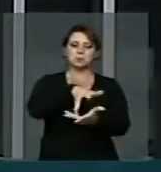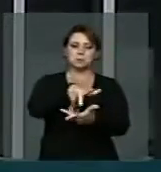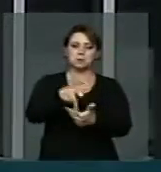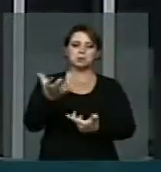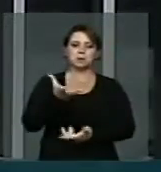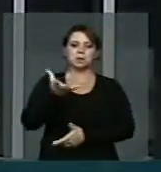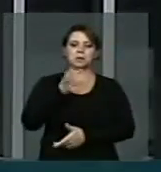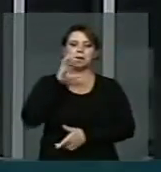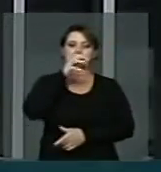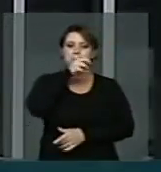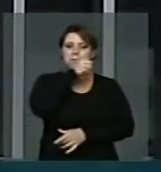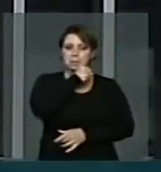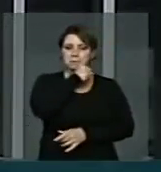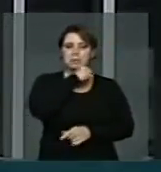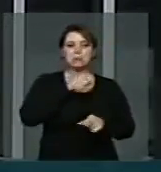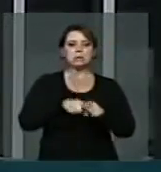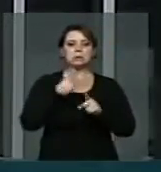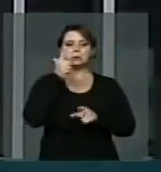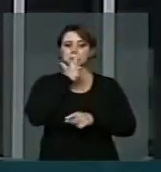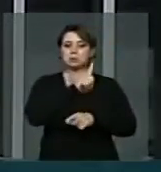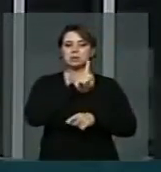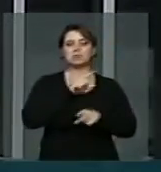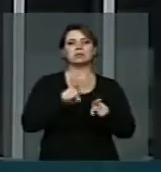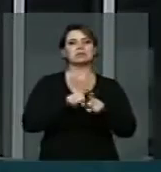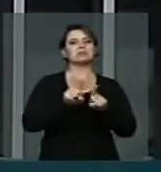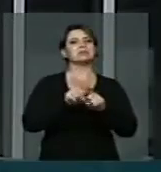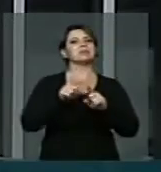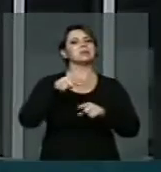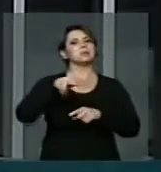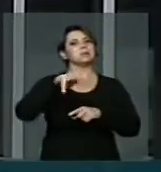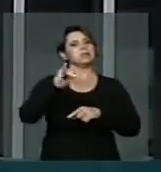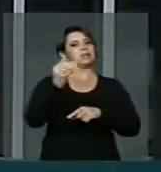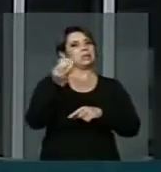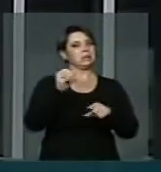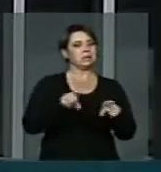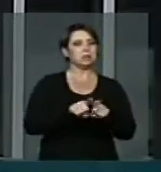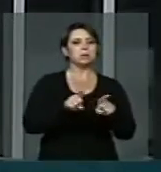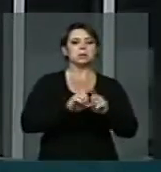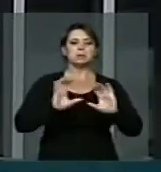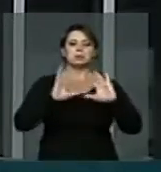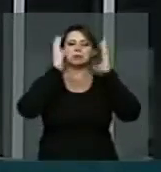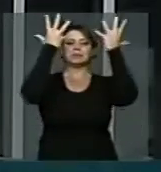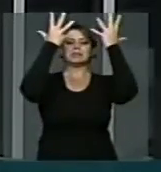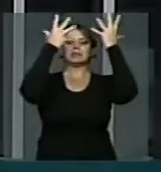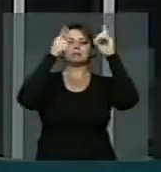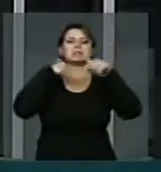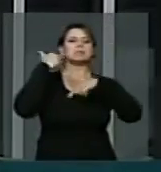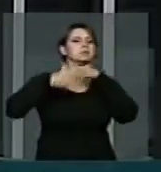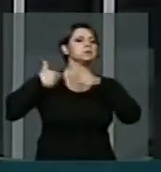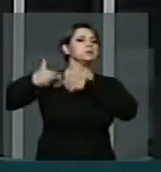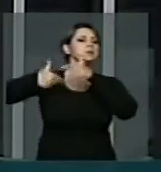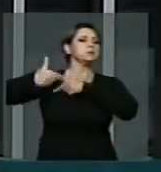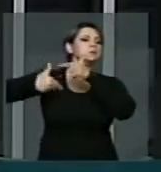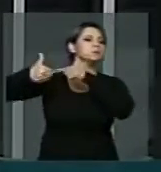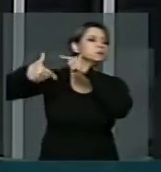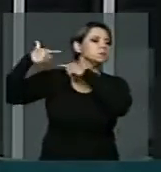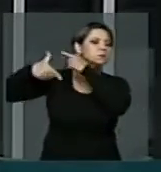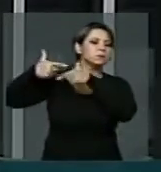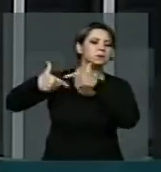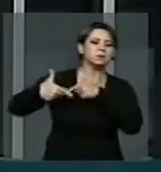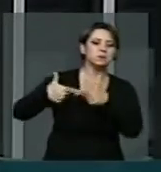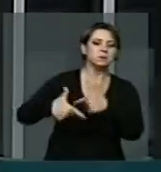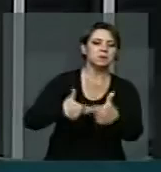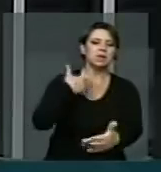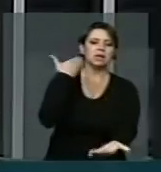conquistar o meu quinhão. É uma celebração da luta dos trabalhadores, que começou lá atrás, do ponto de vista do